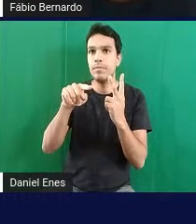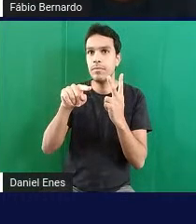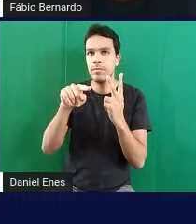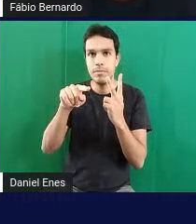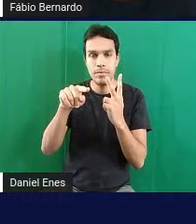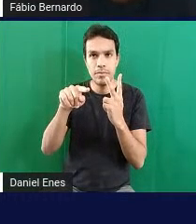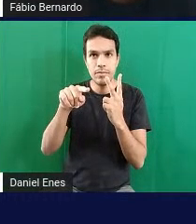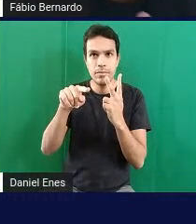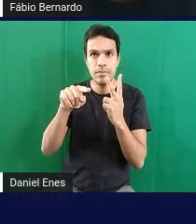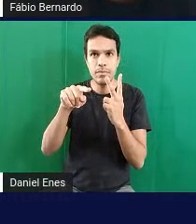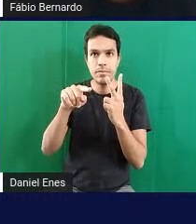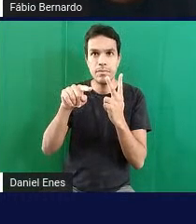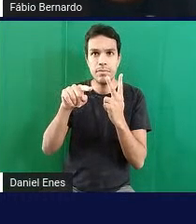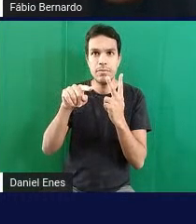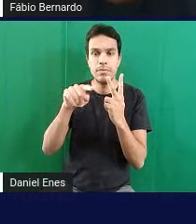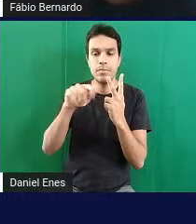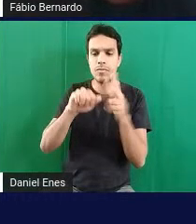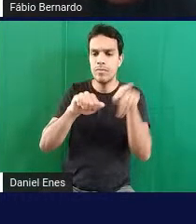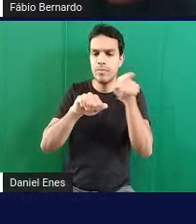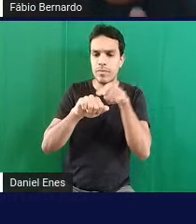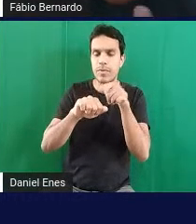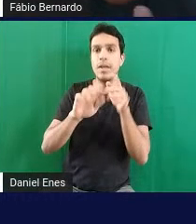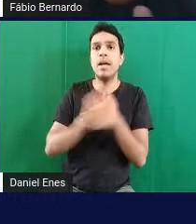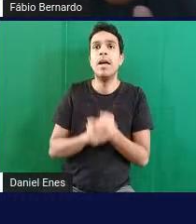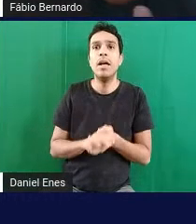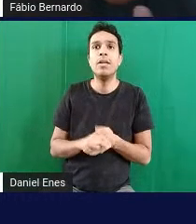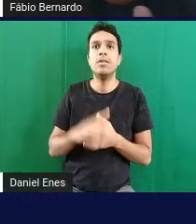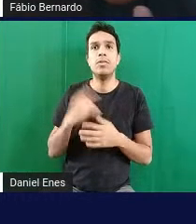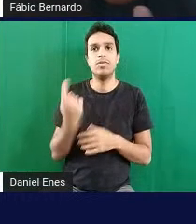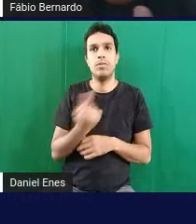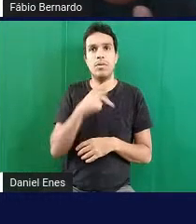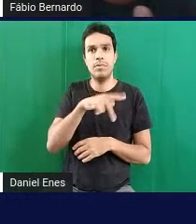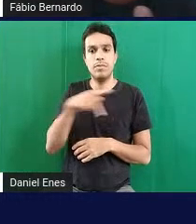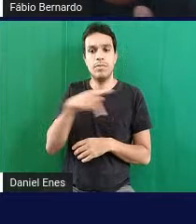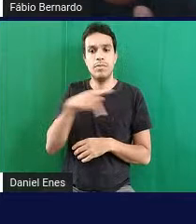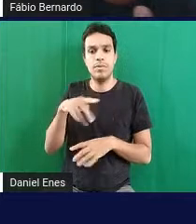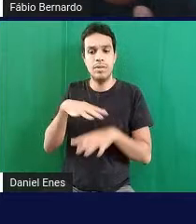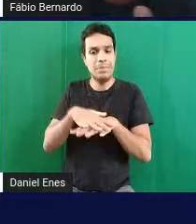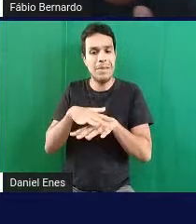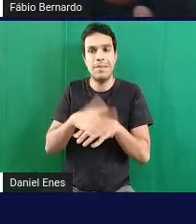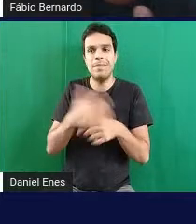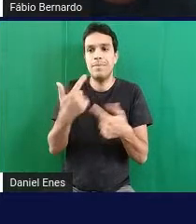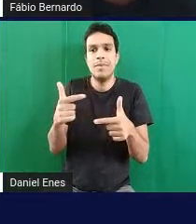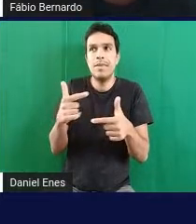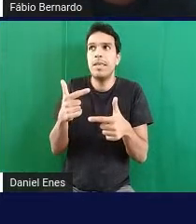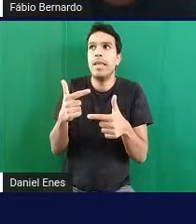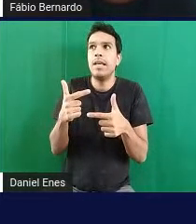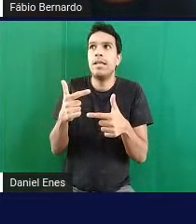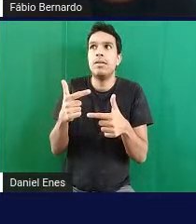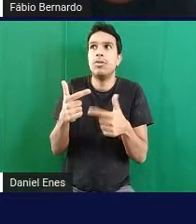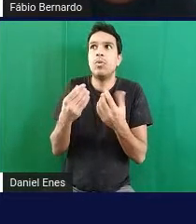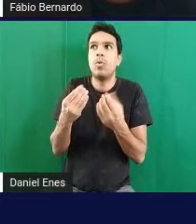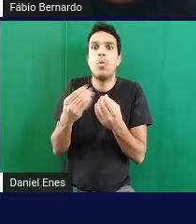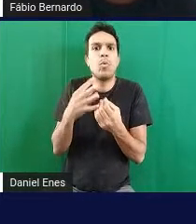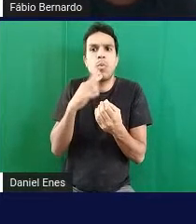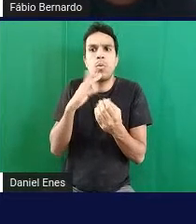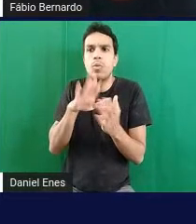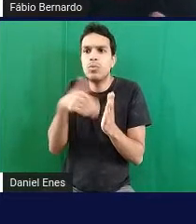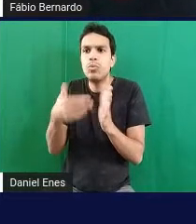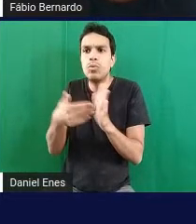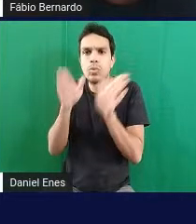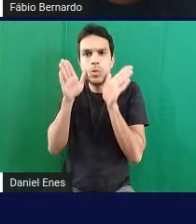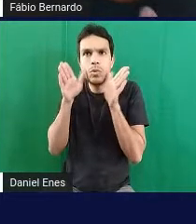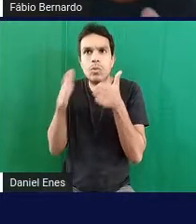o professor nós enquanto professores de matemática a gente não tem como conhecer toda essas especificidades do